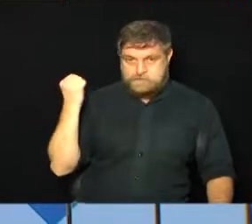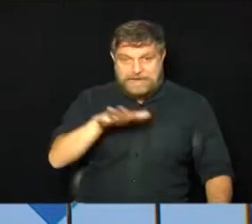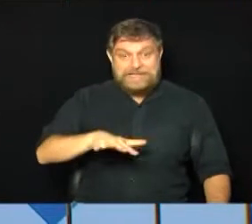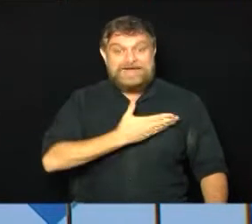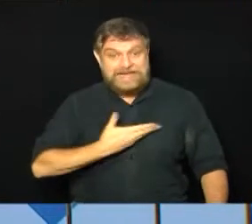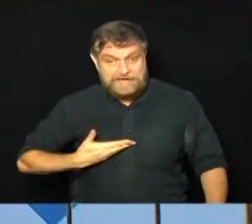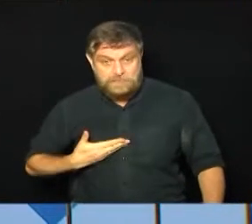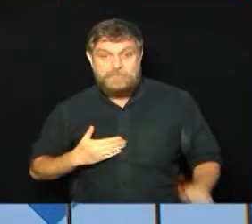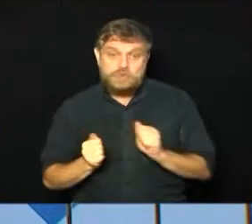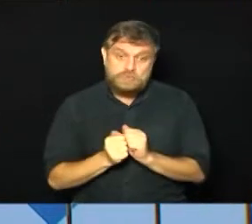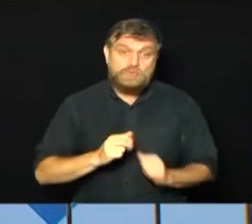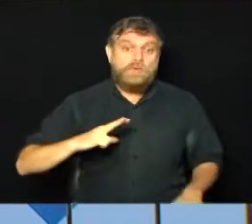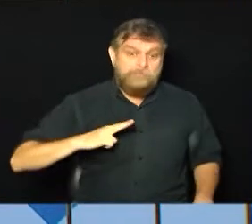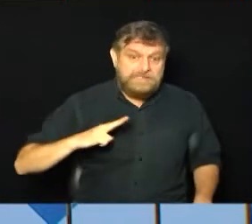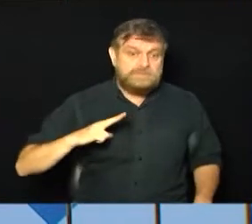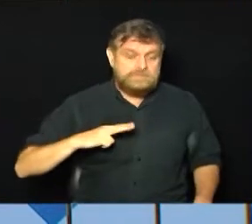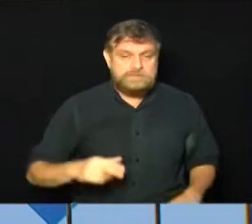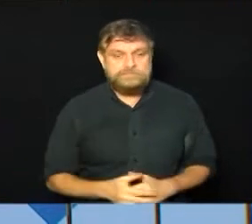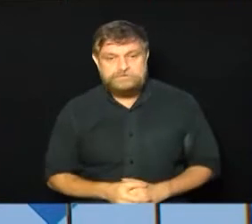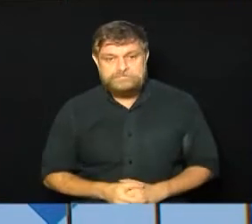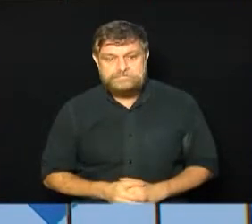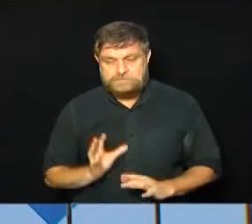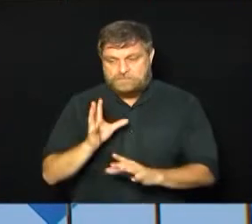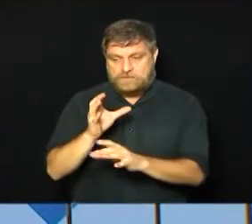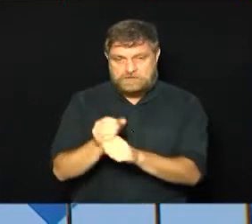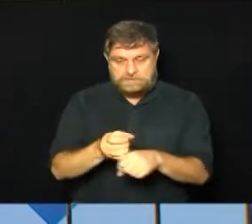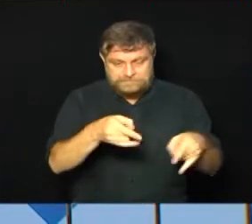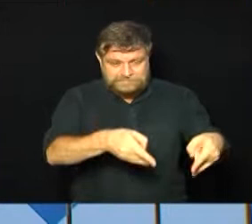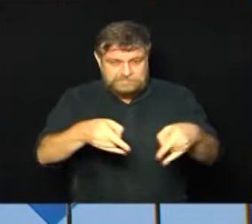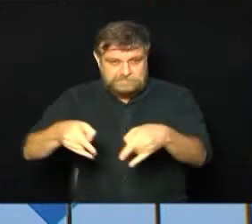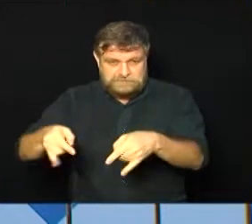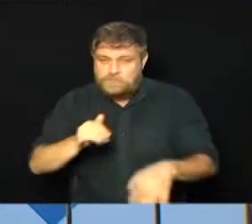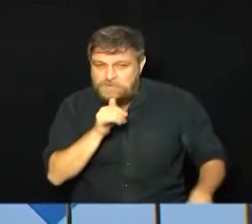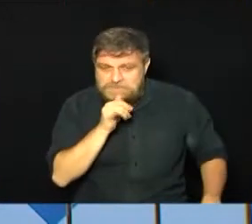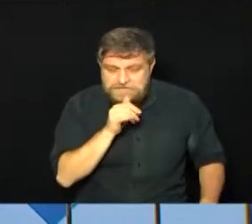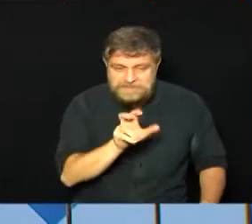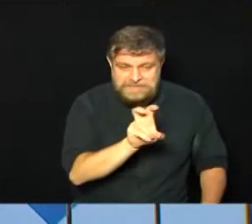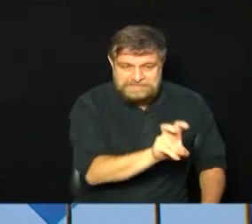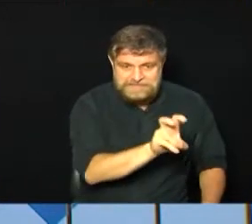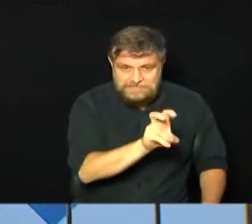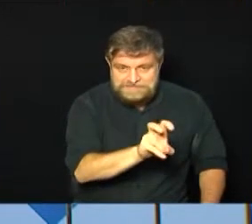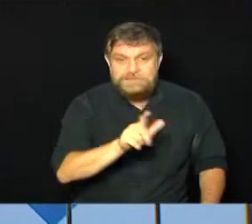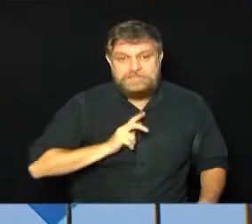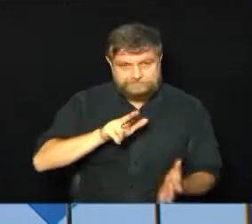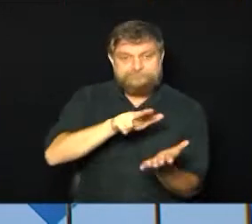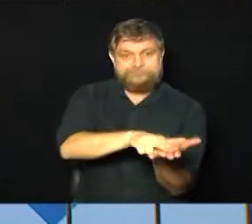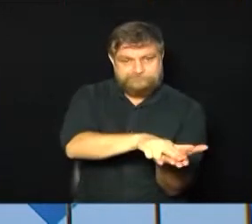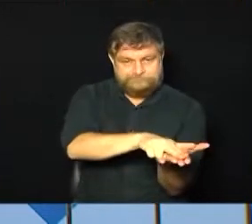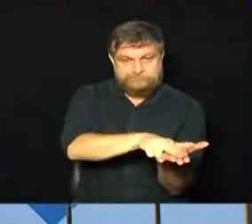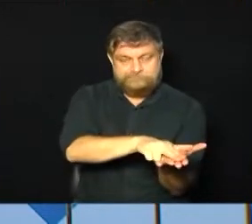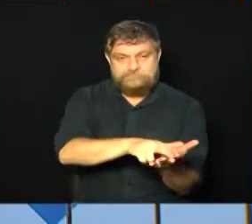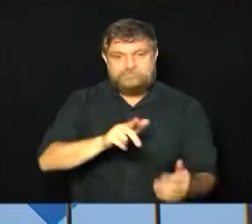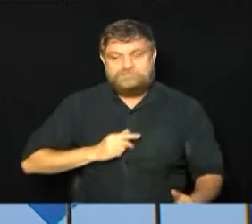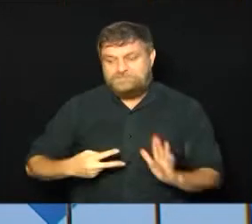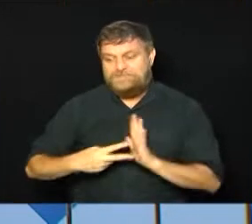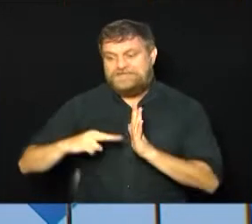na rede particular de saúde. Do total de leitos, para a gente ter ideia, 55 estão ocupados e o que